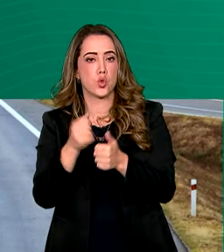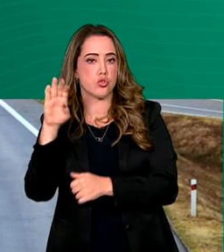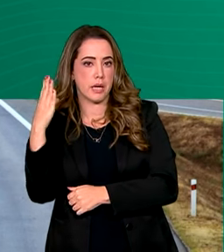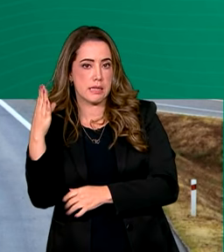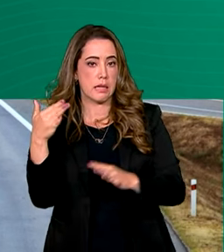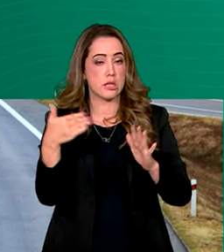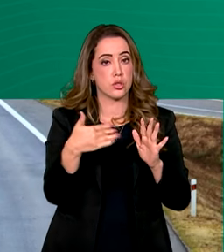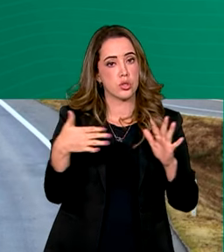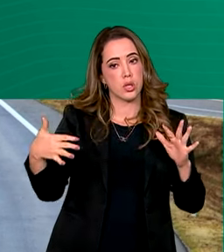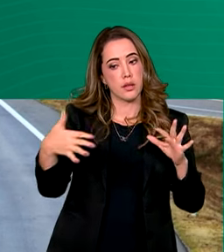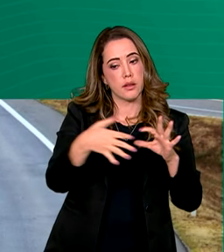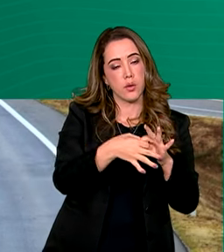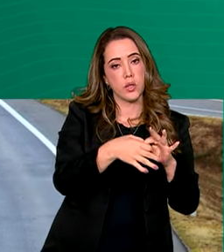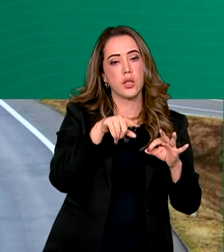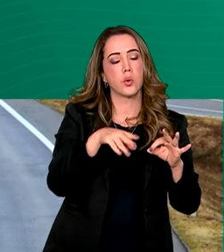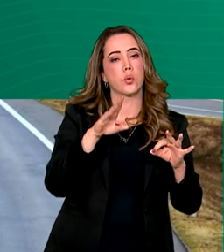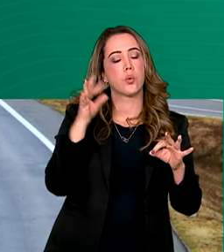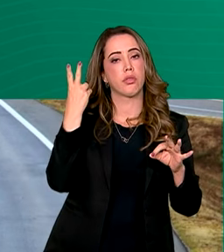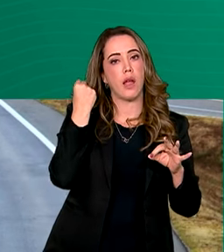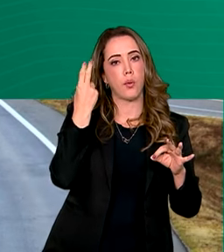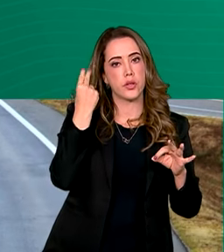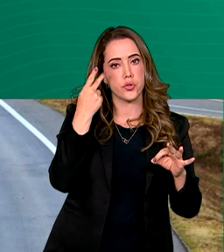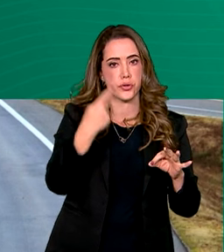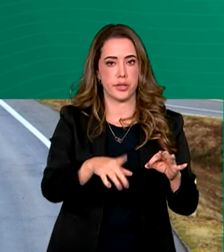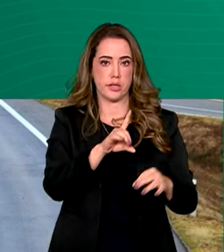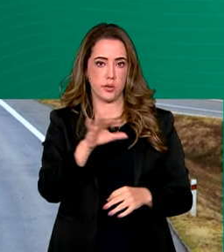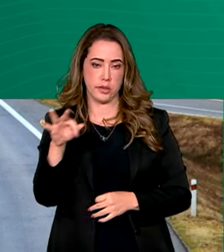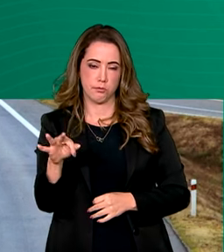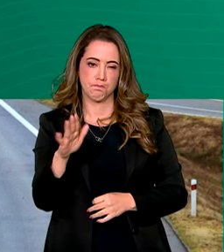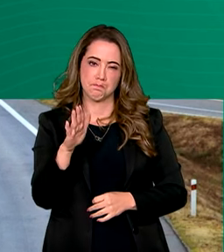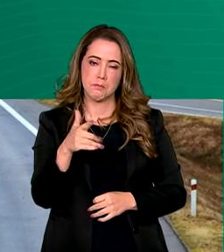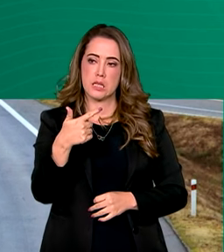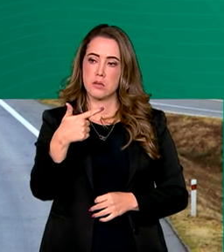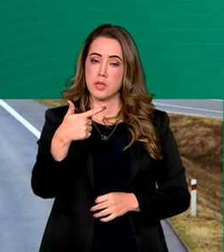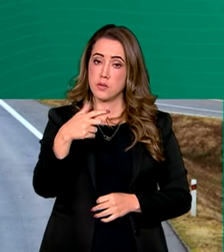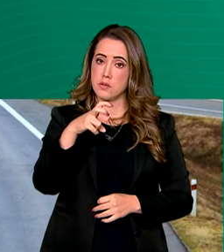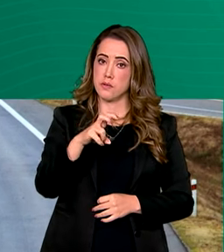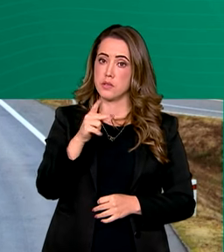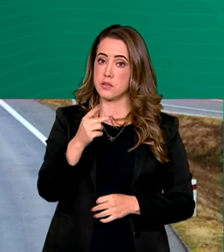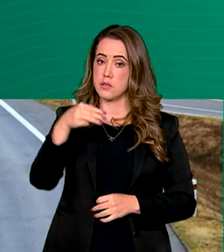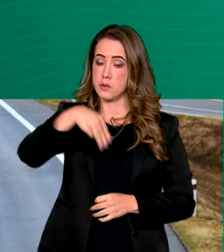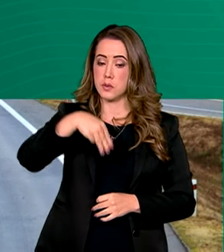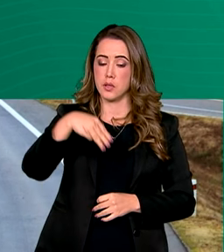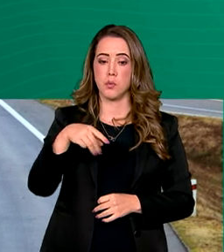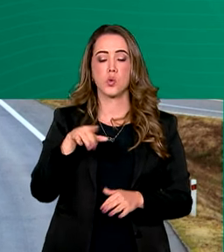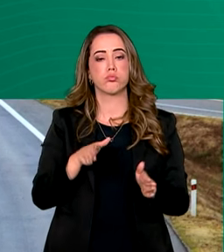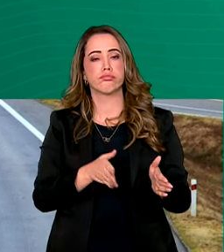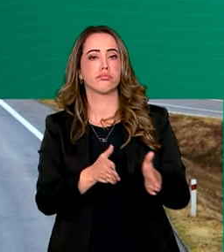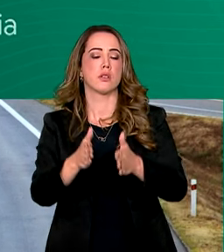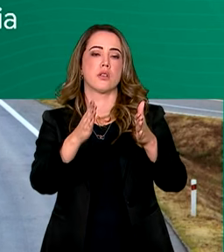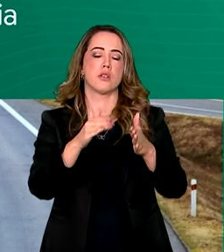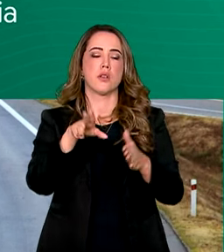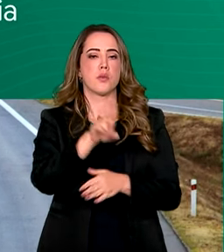Itaguatinga, ambas no Distrito Federal. Com extensão de quase 25 quilômetros, a pista é utilizada por